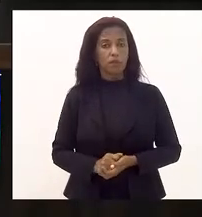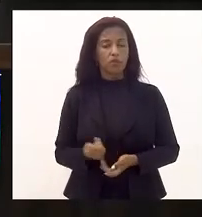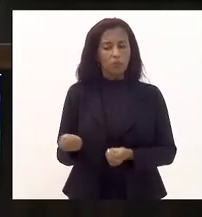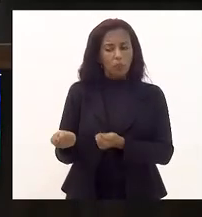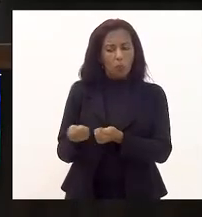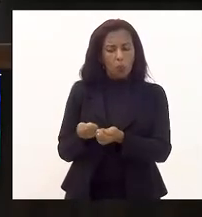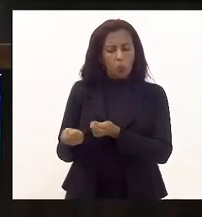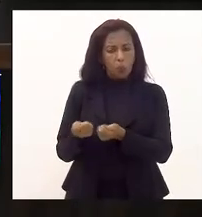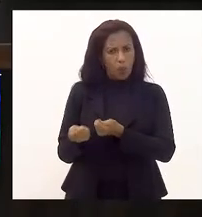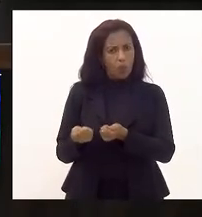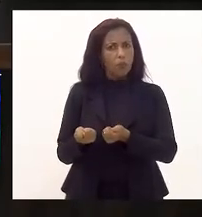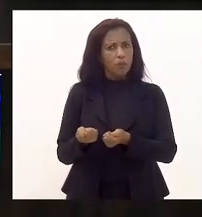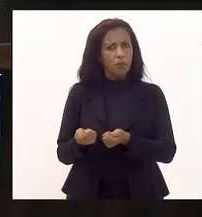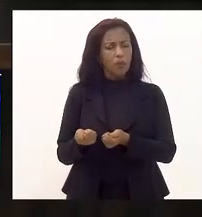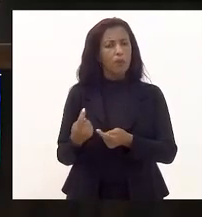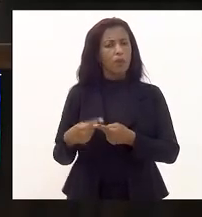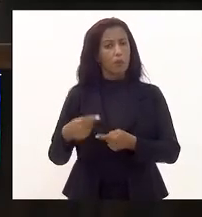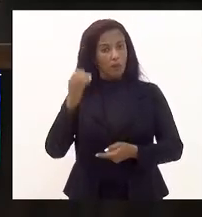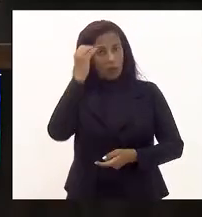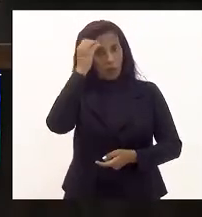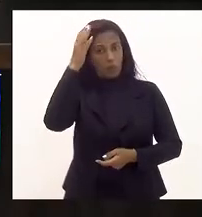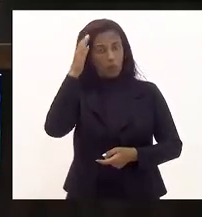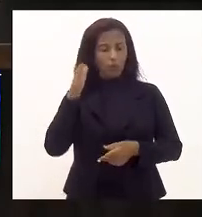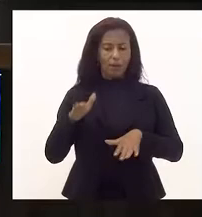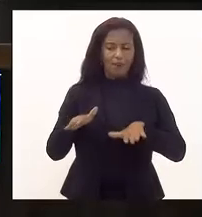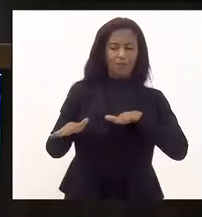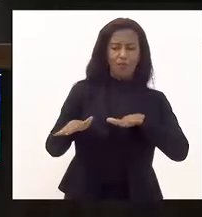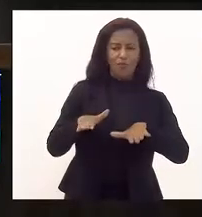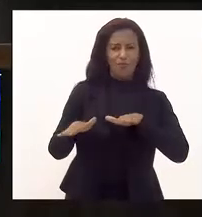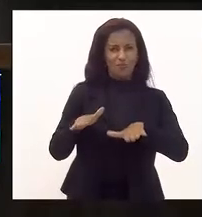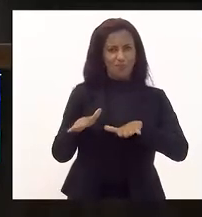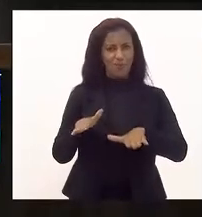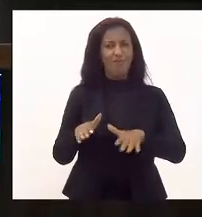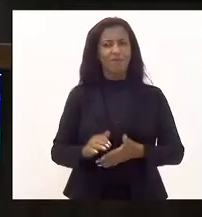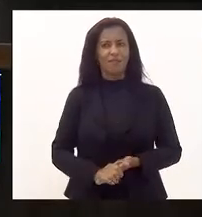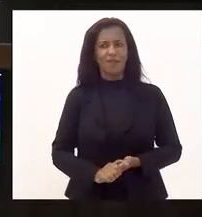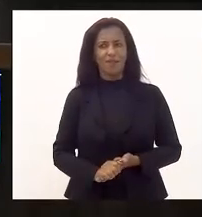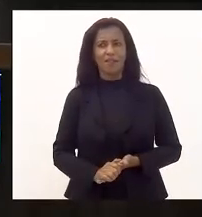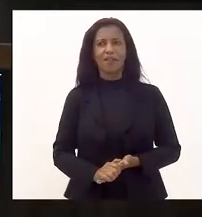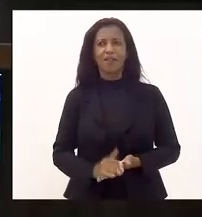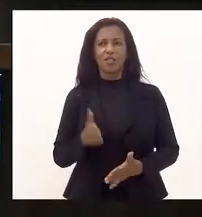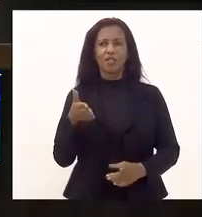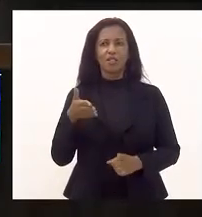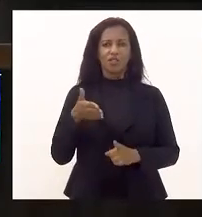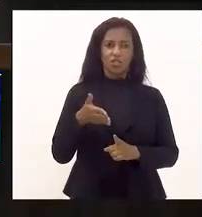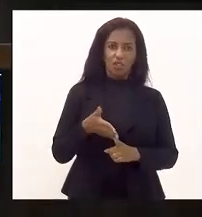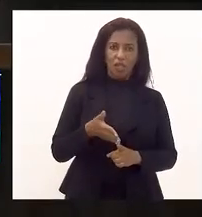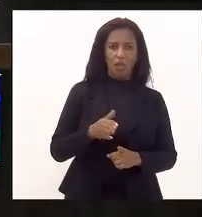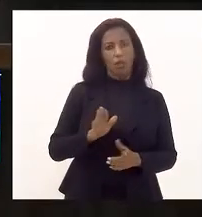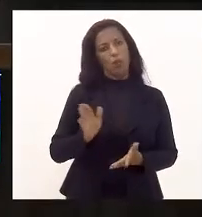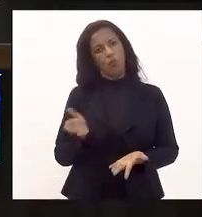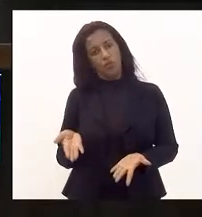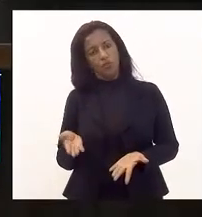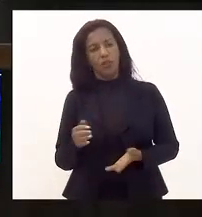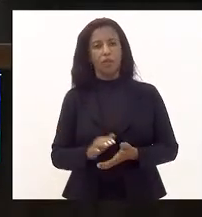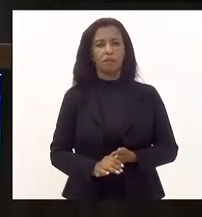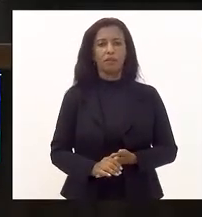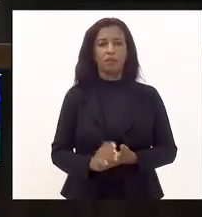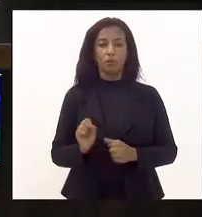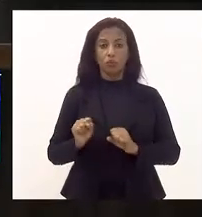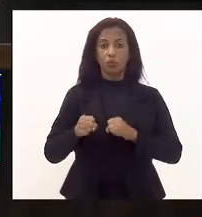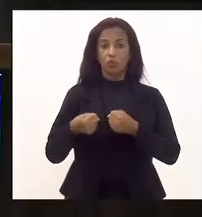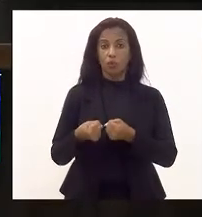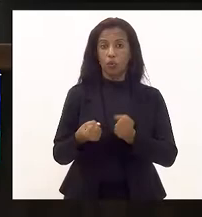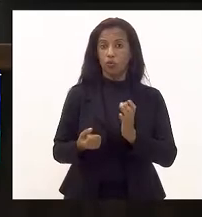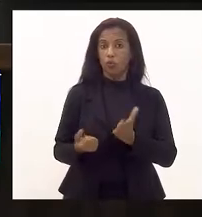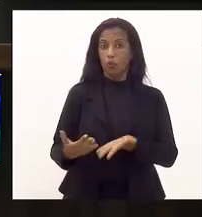economia pujante, porque a cultura movimenta e mobiliza uma economia direta e indireta muito forte quando o